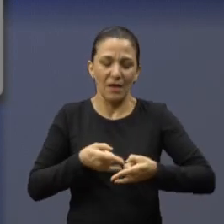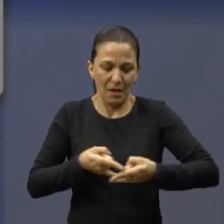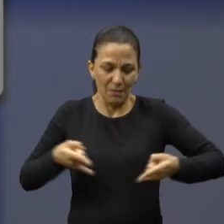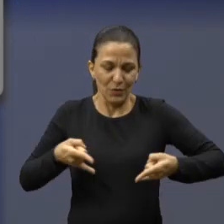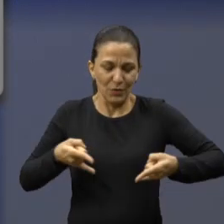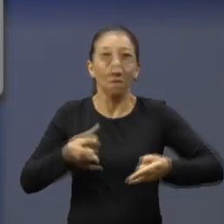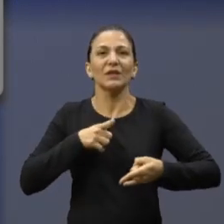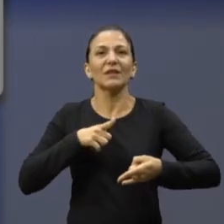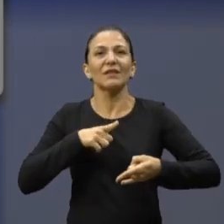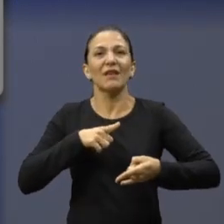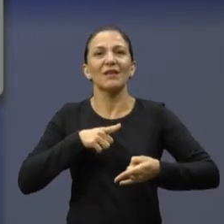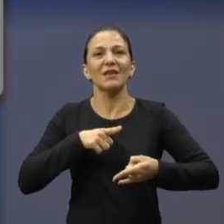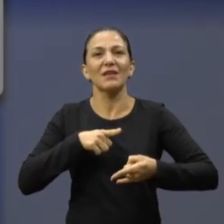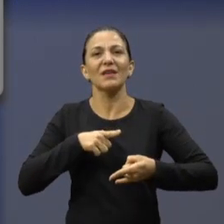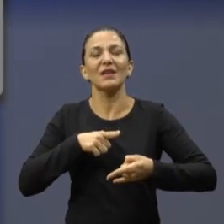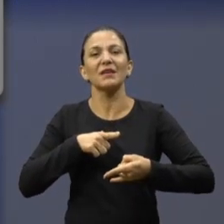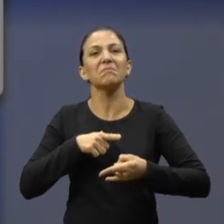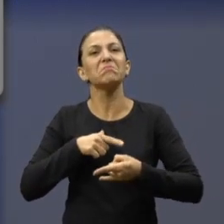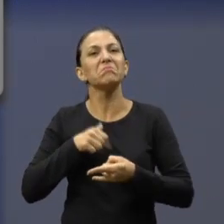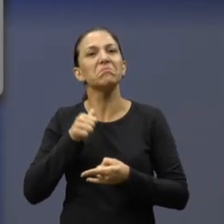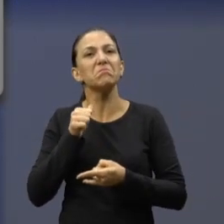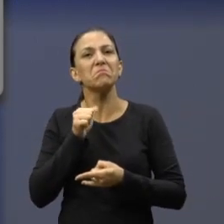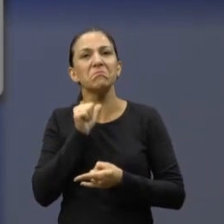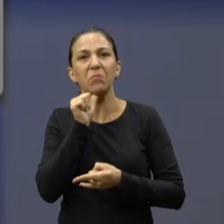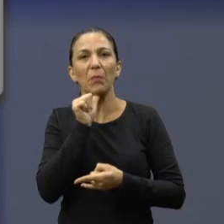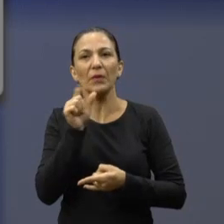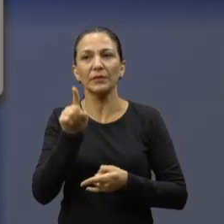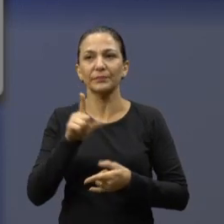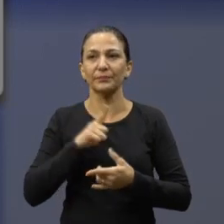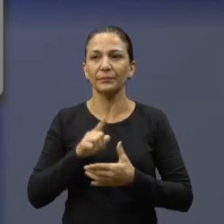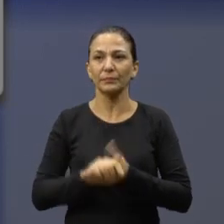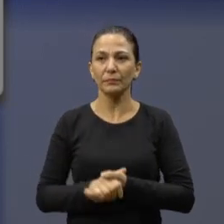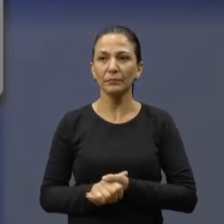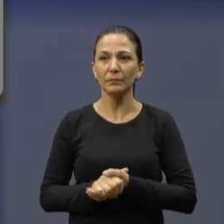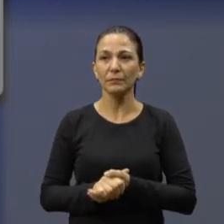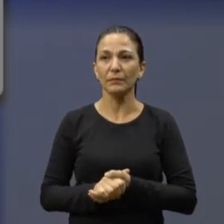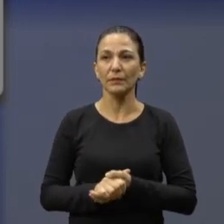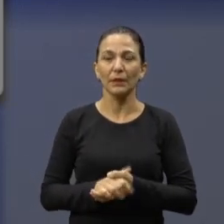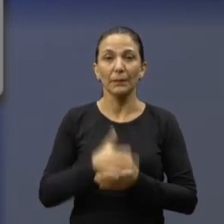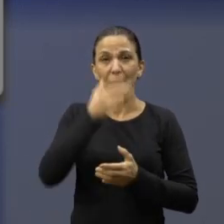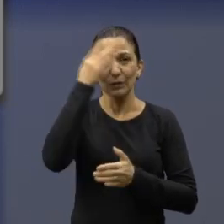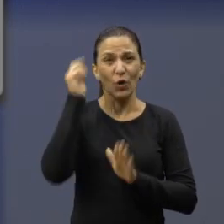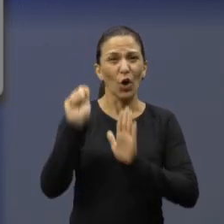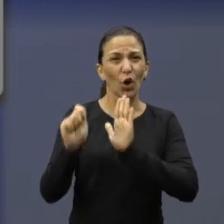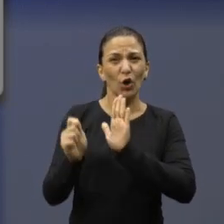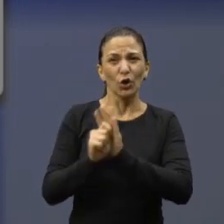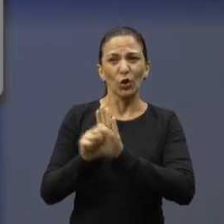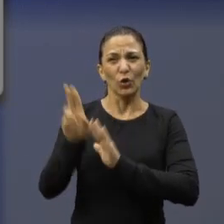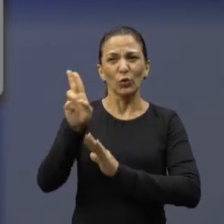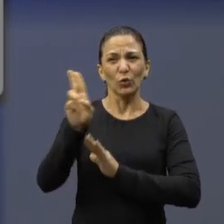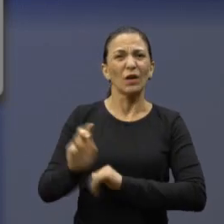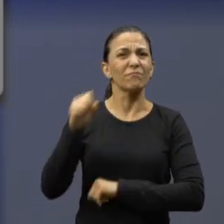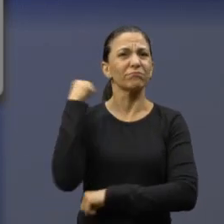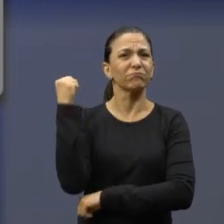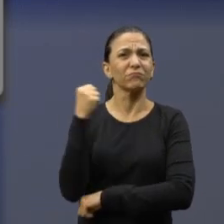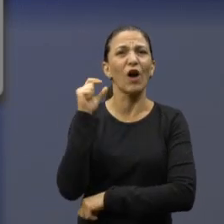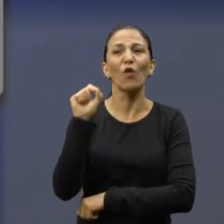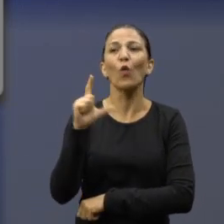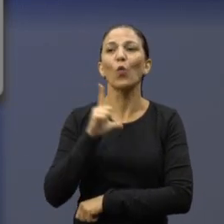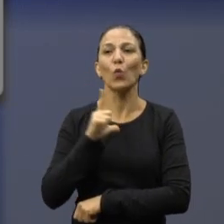Próximo slide. Espaço a céu aberto para usuários de drogas. O mais grave foi a